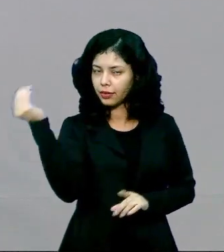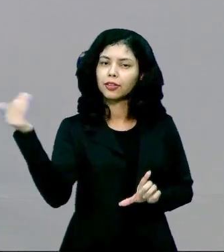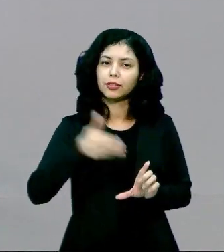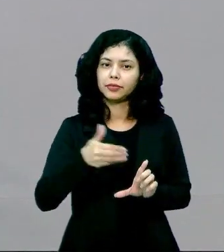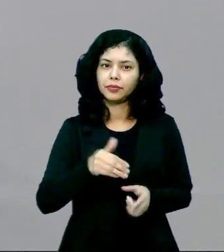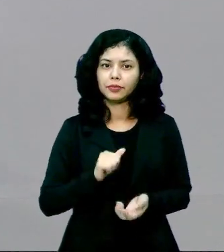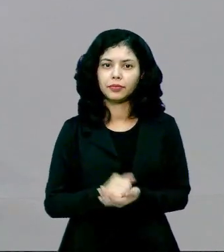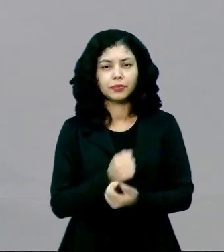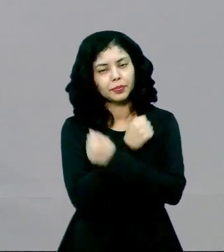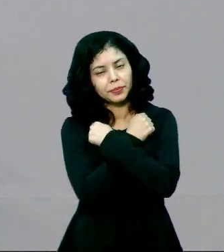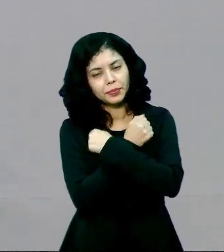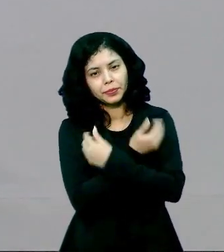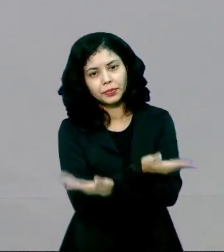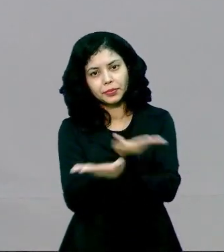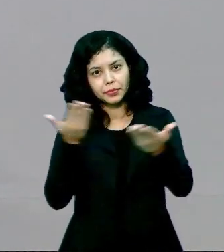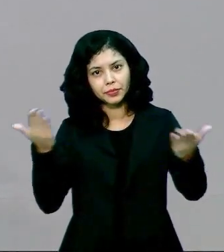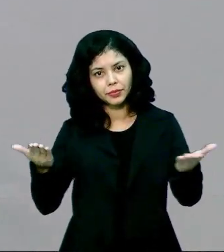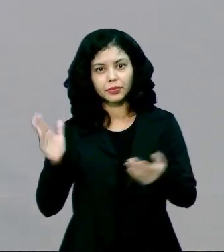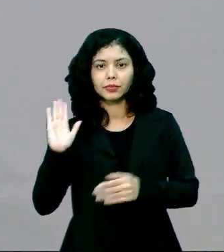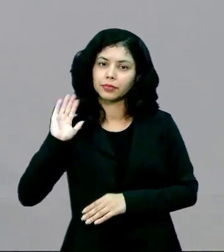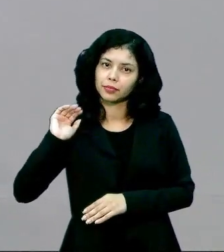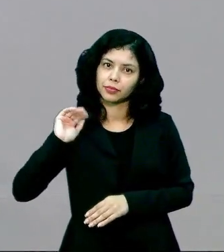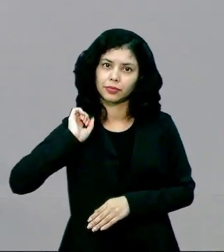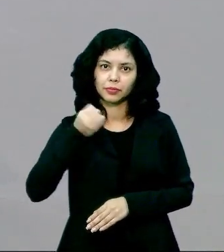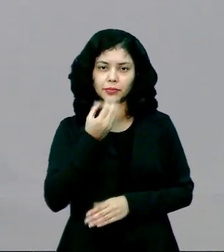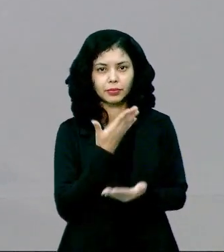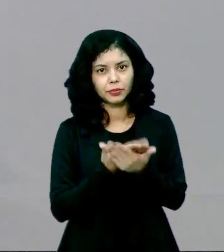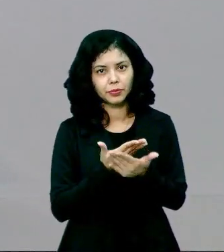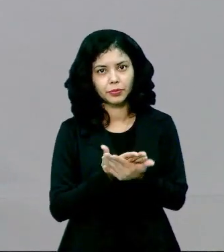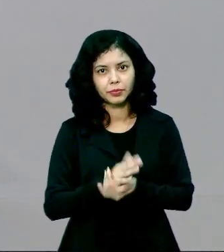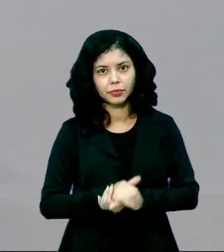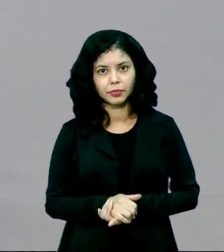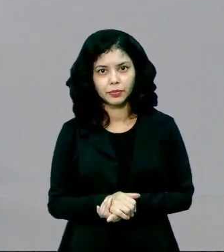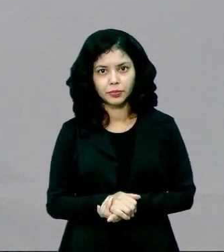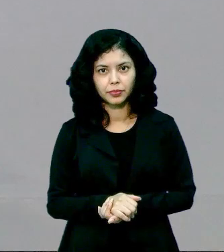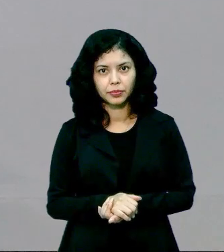acessar. Um forte abraço a todos vocês e um bom estudo.